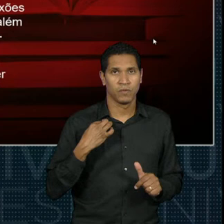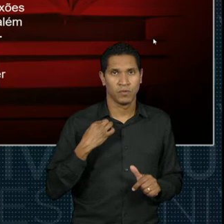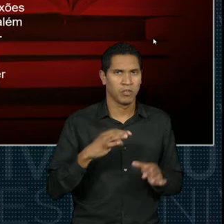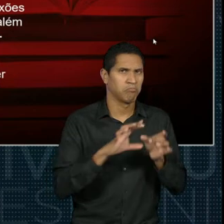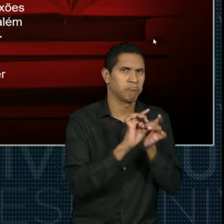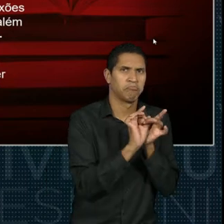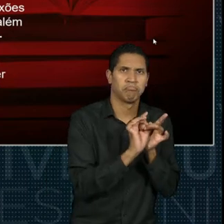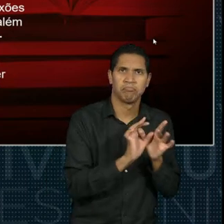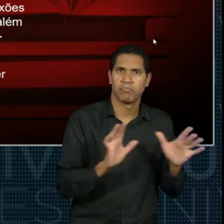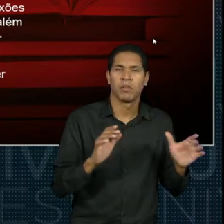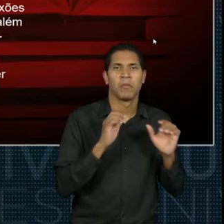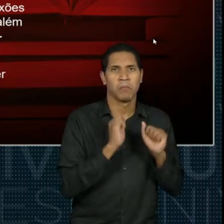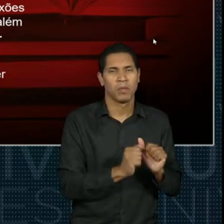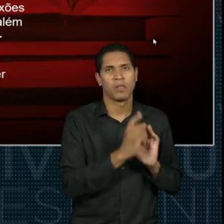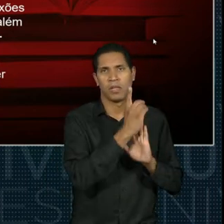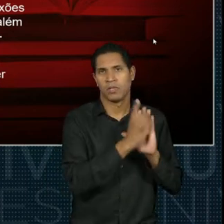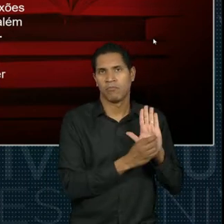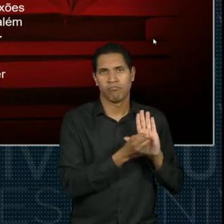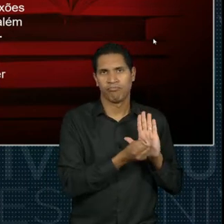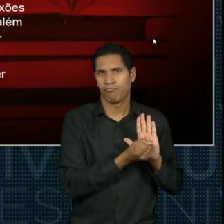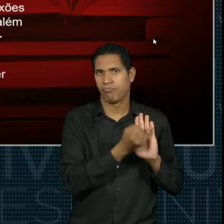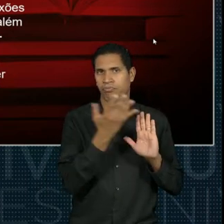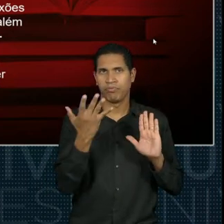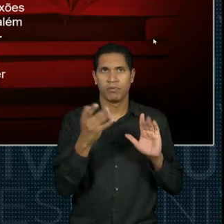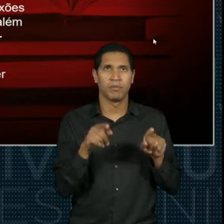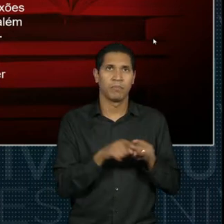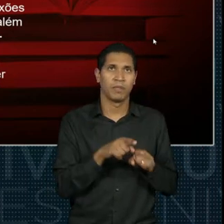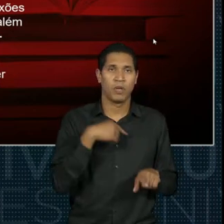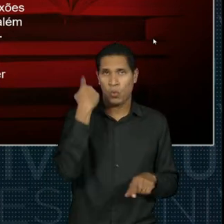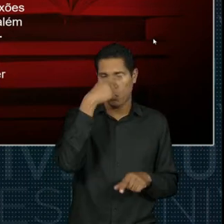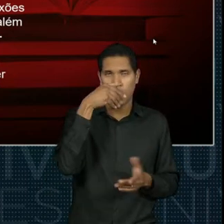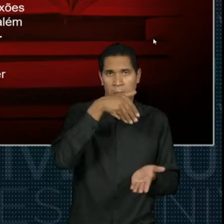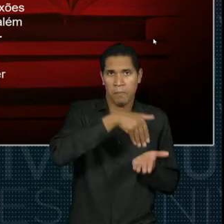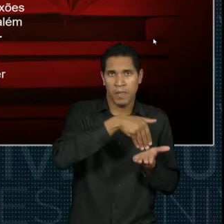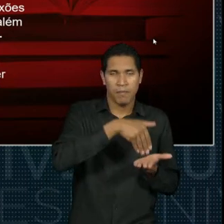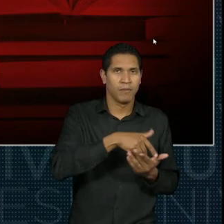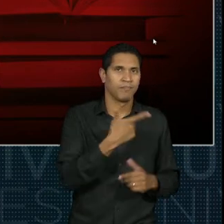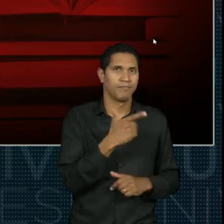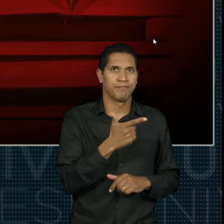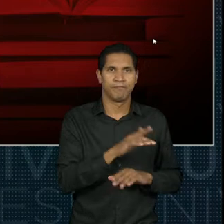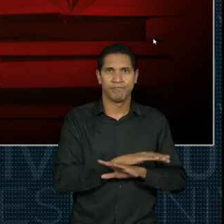limite de declarações, nem de carga horária mínima a ser cumprida.